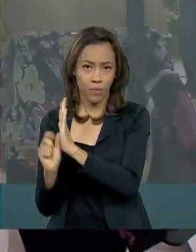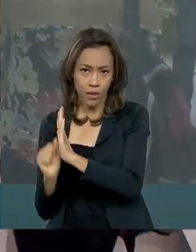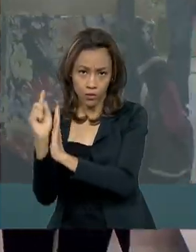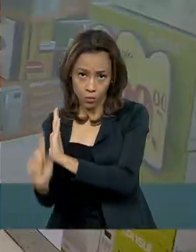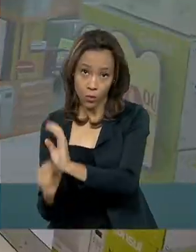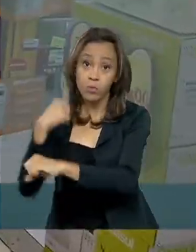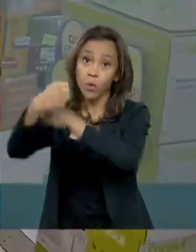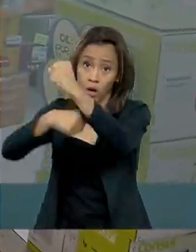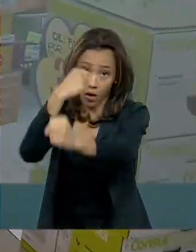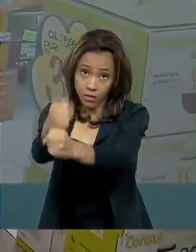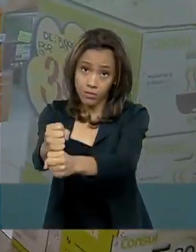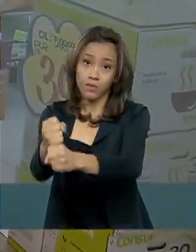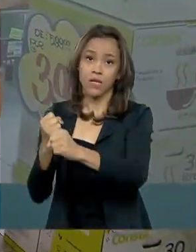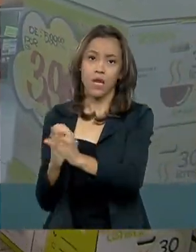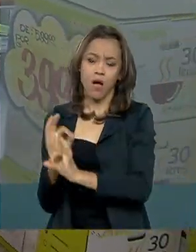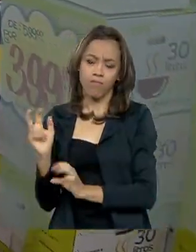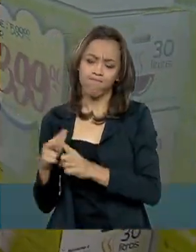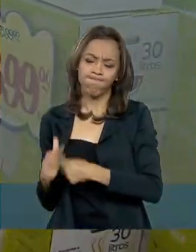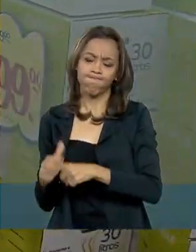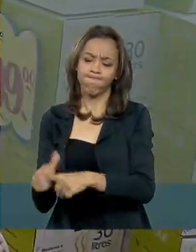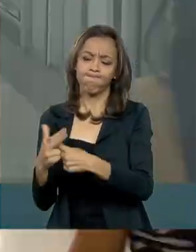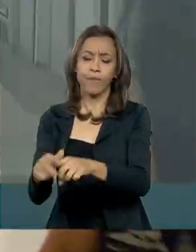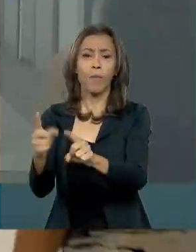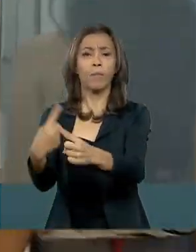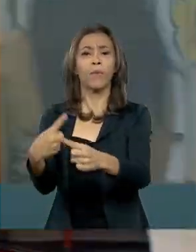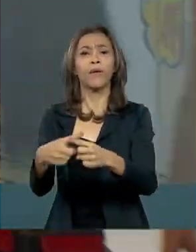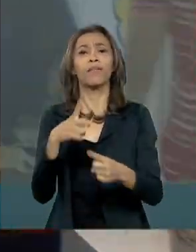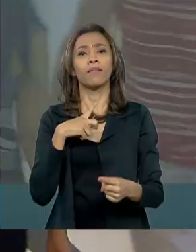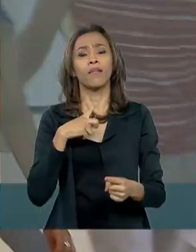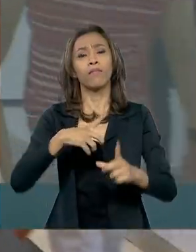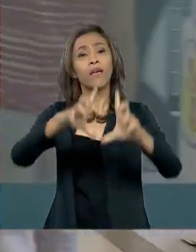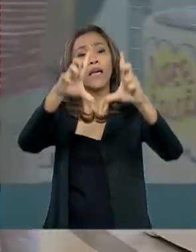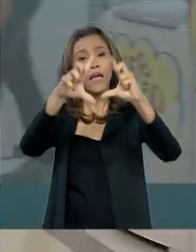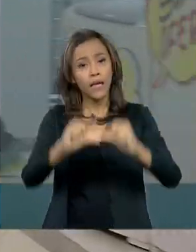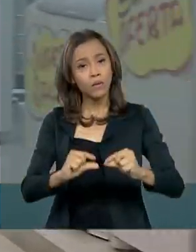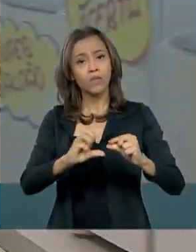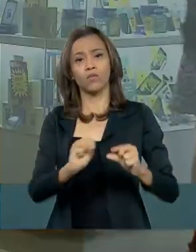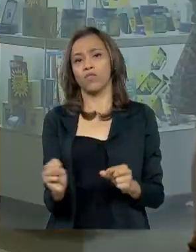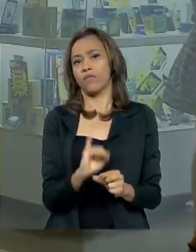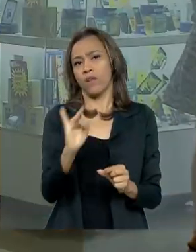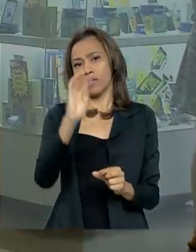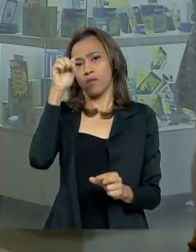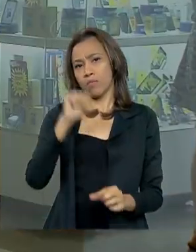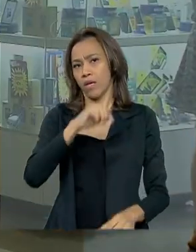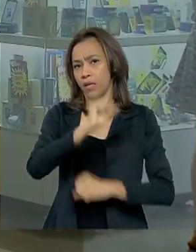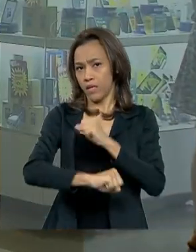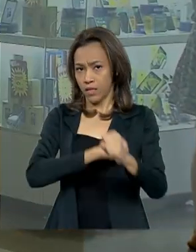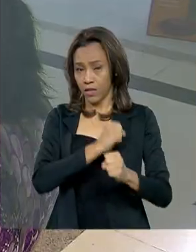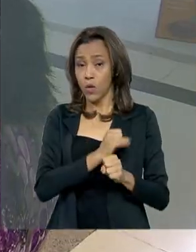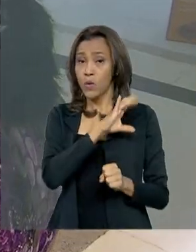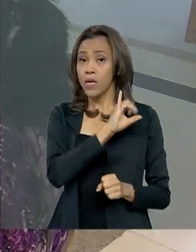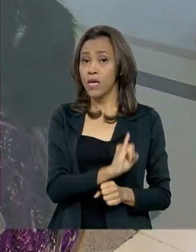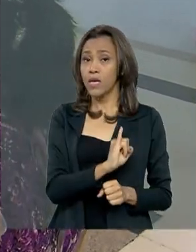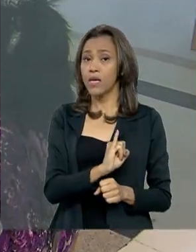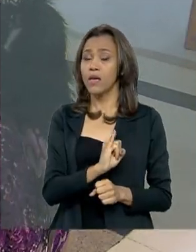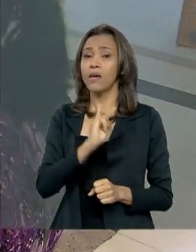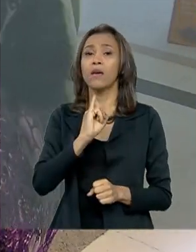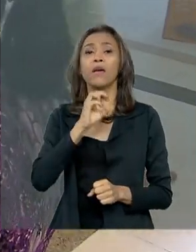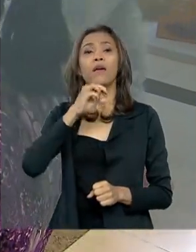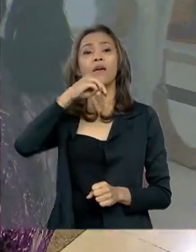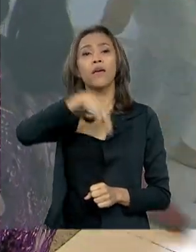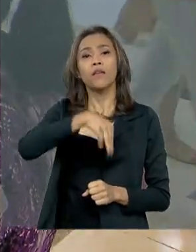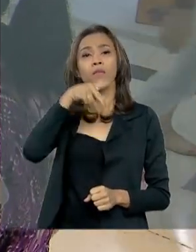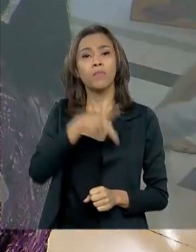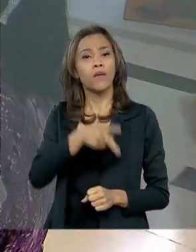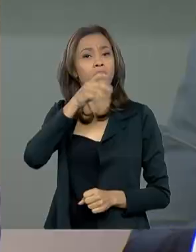menor que o previsto porque houve uma redução na previsão de inflação para este ano. O INPC, Índice Nacional de